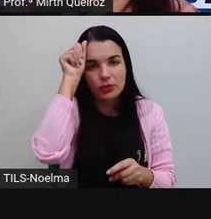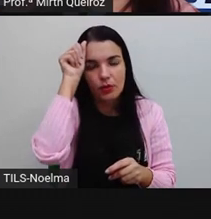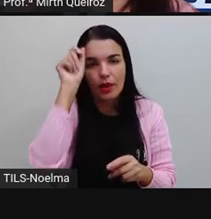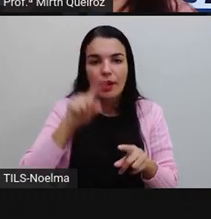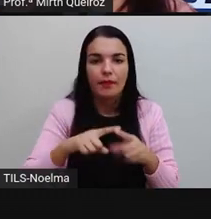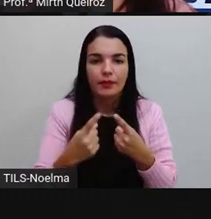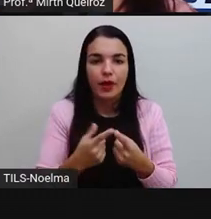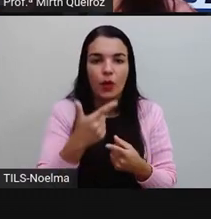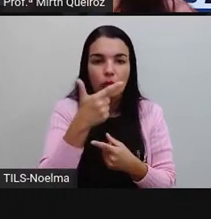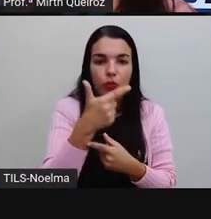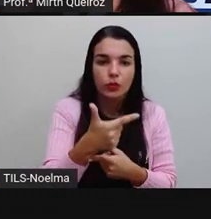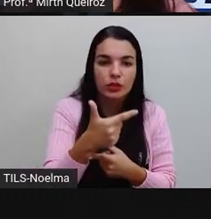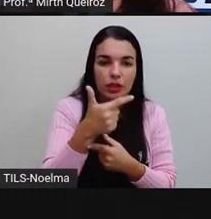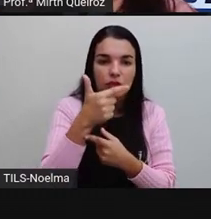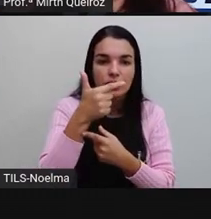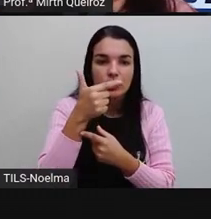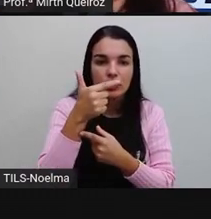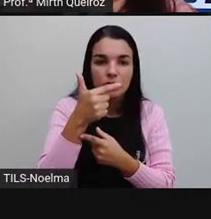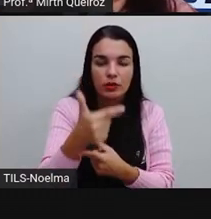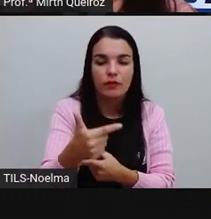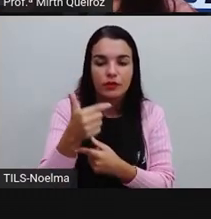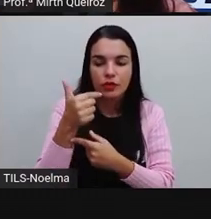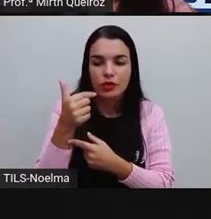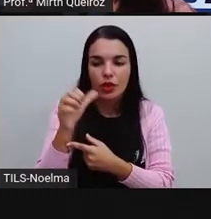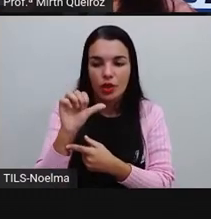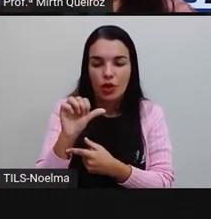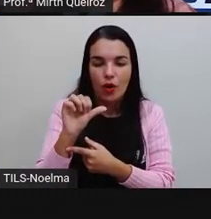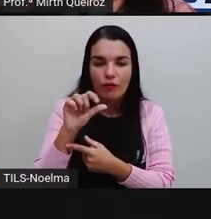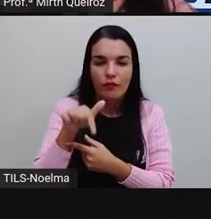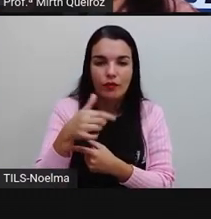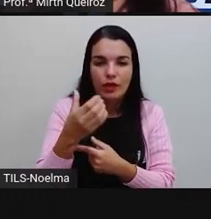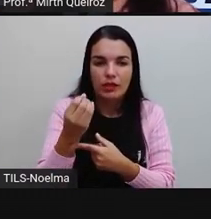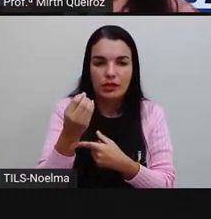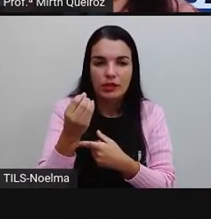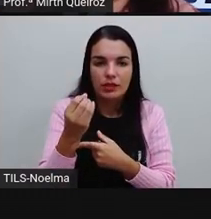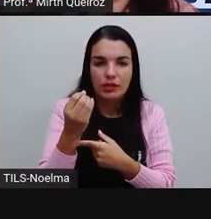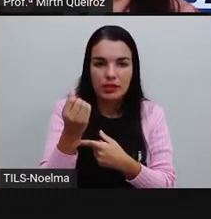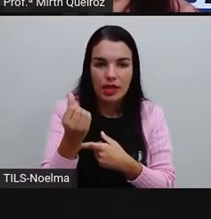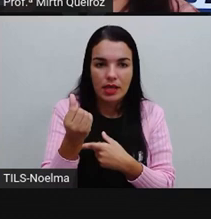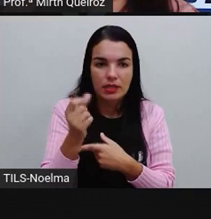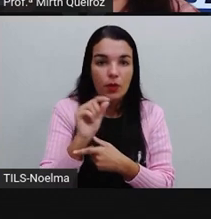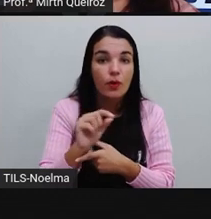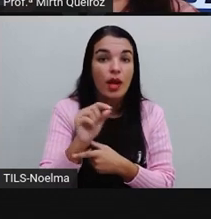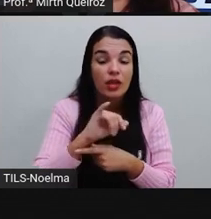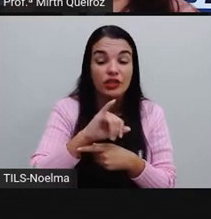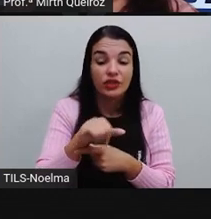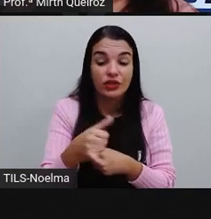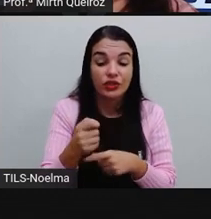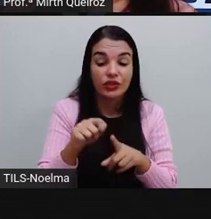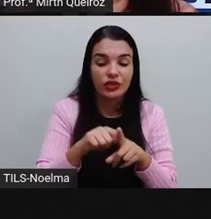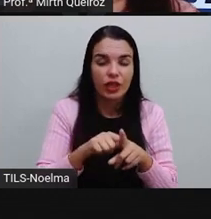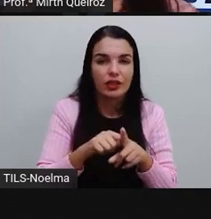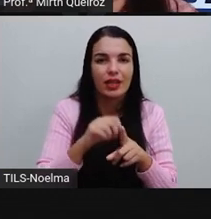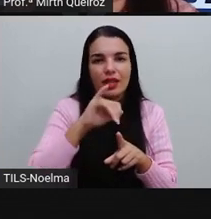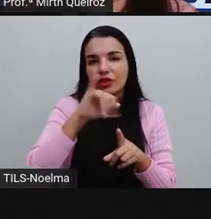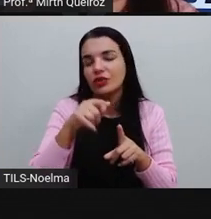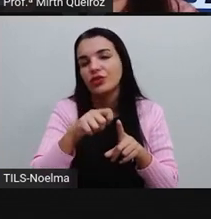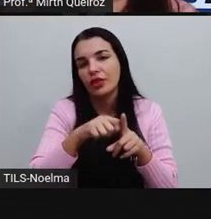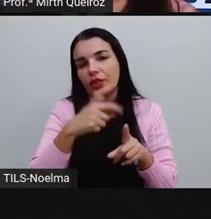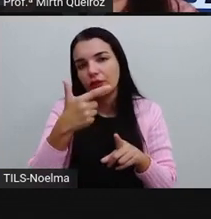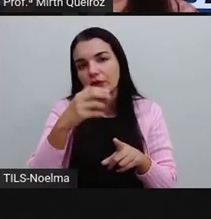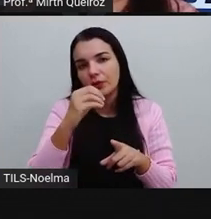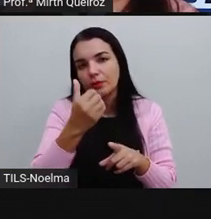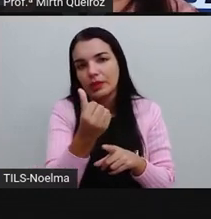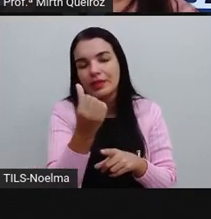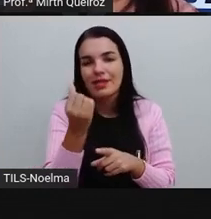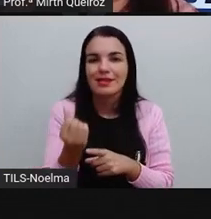229,6, por exemplo, quilômetros quadrados, foi desmatado aí só em janeiro de